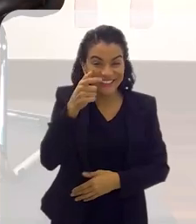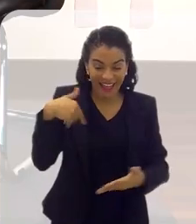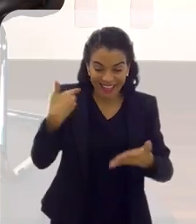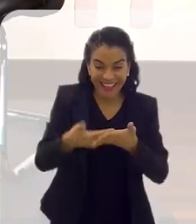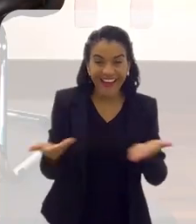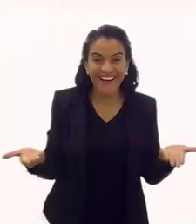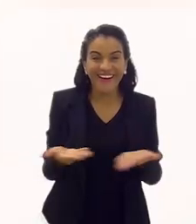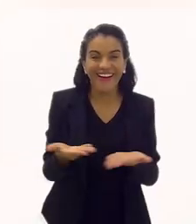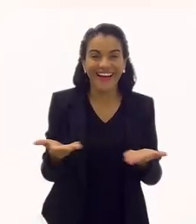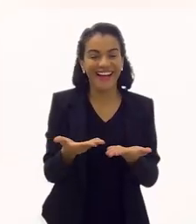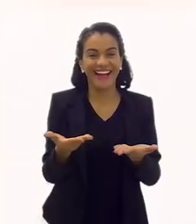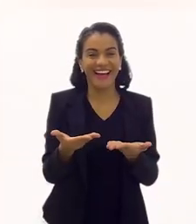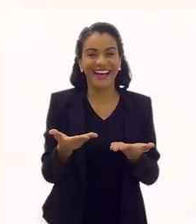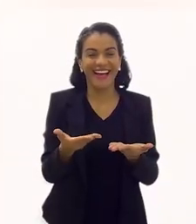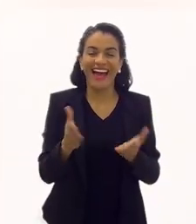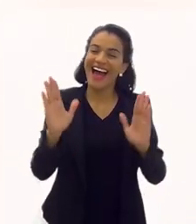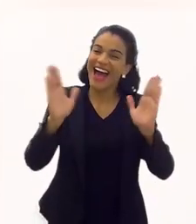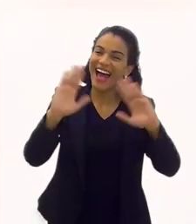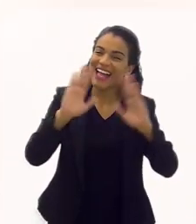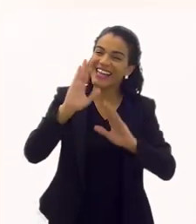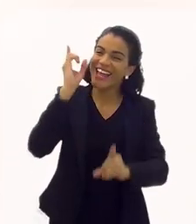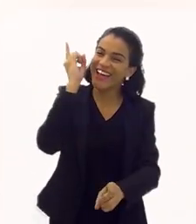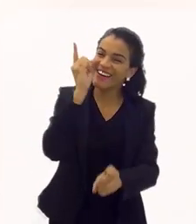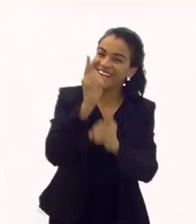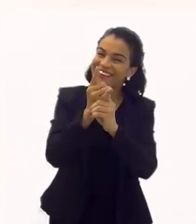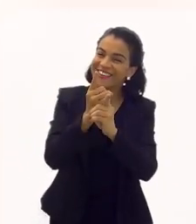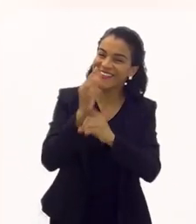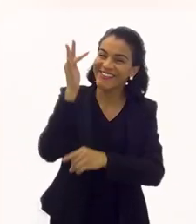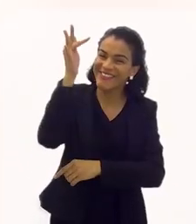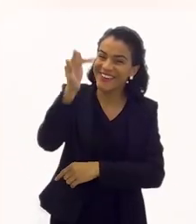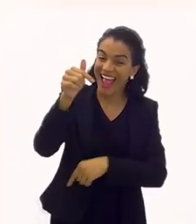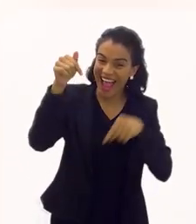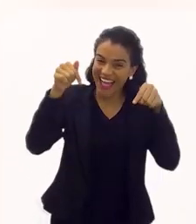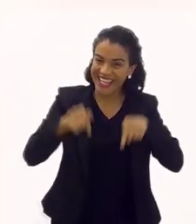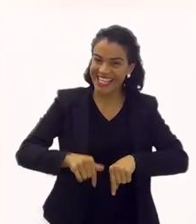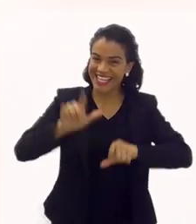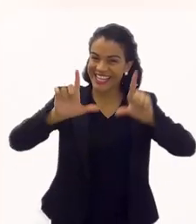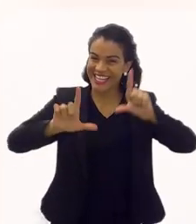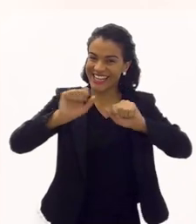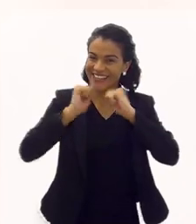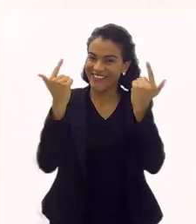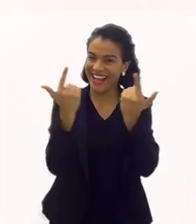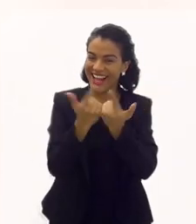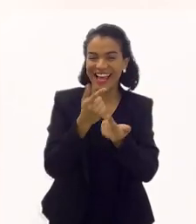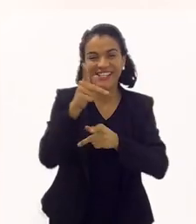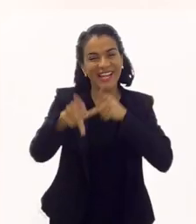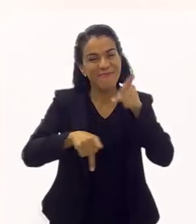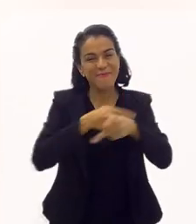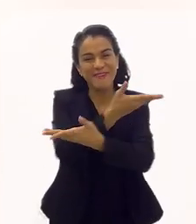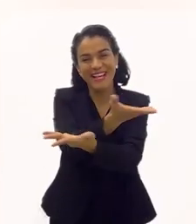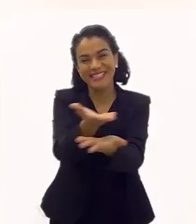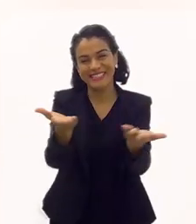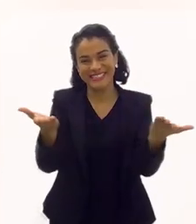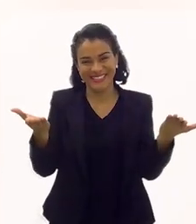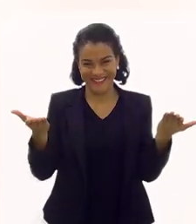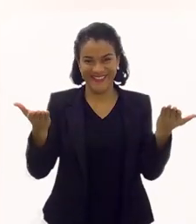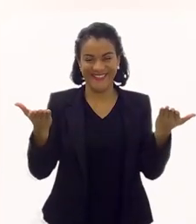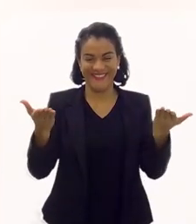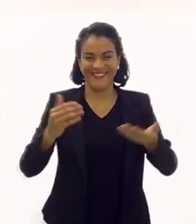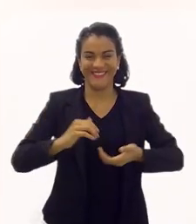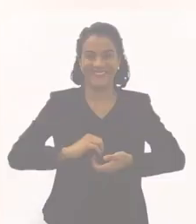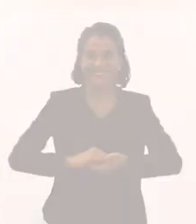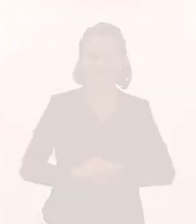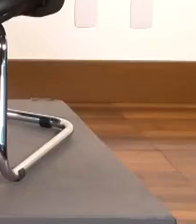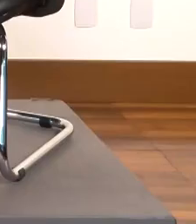obrigada a você que esteve com a gente até agora e até a próxima semana, aqui na TV Alérgica, o do